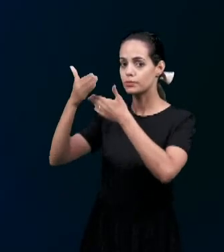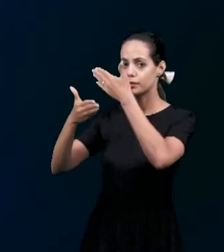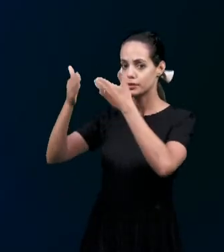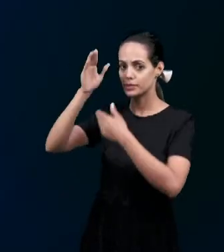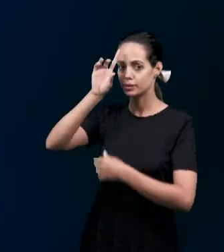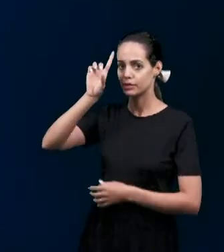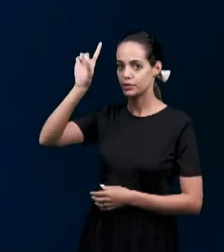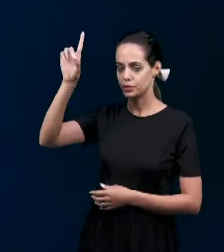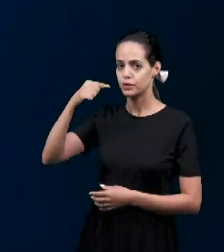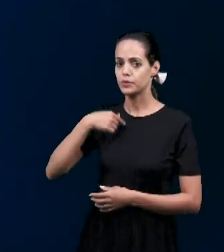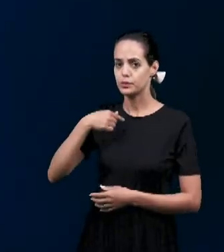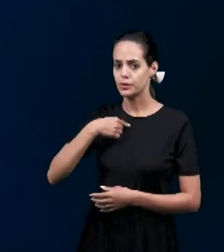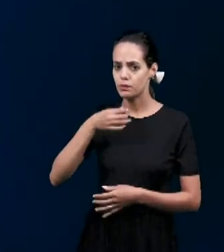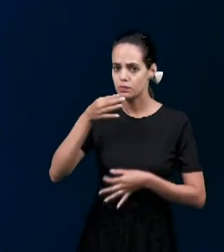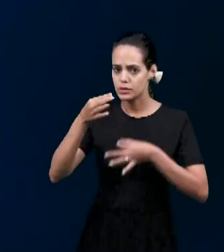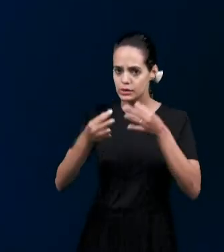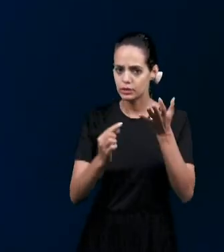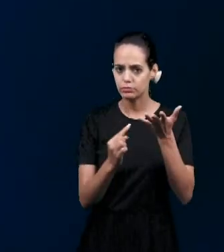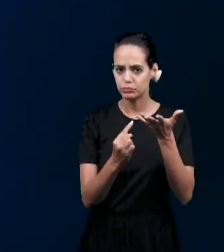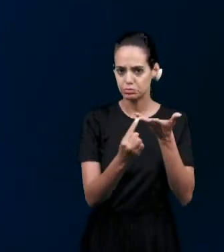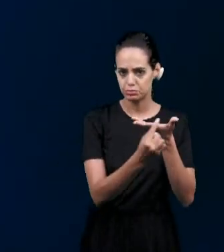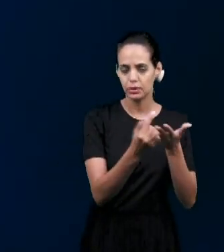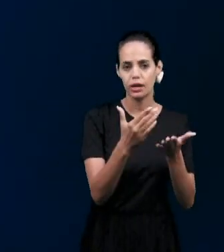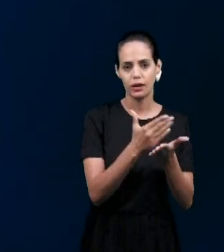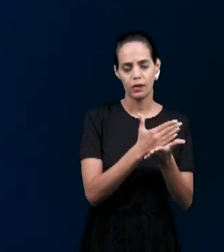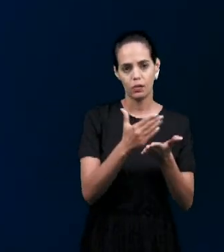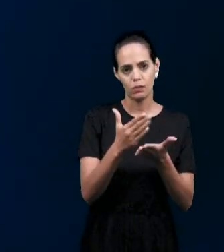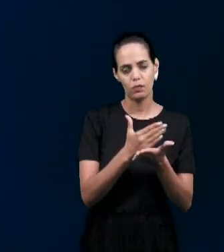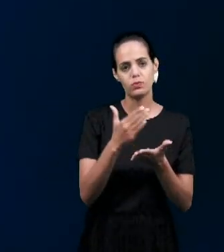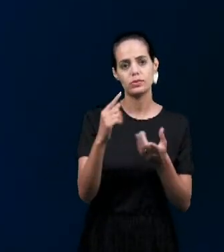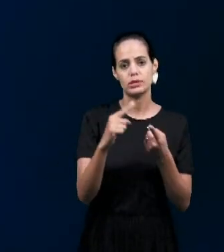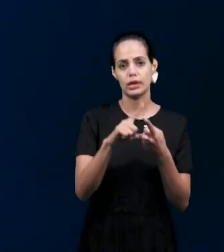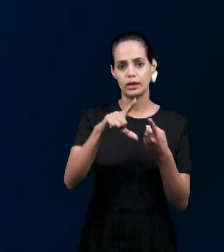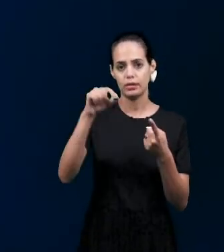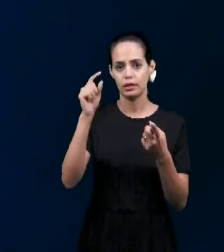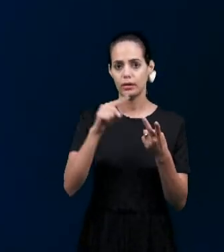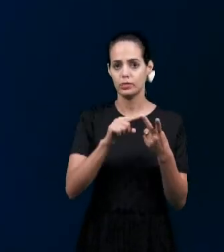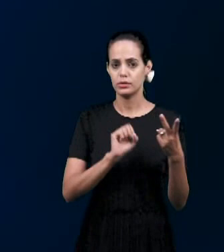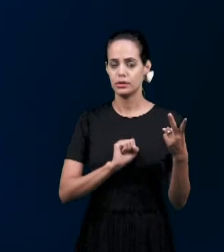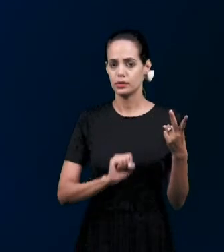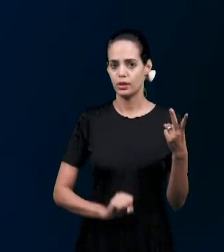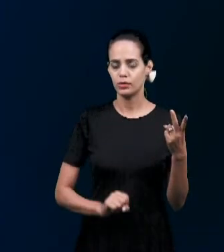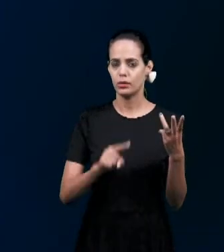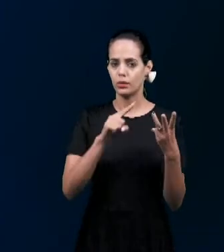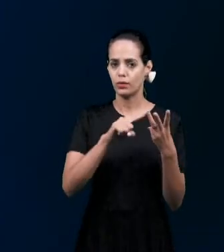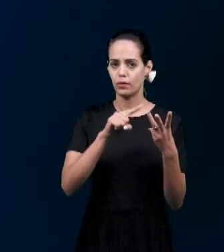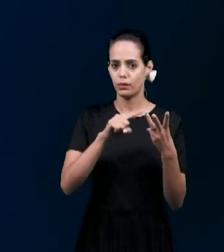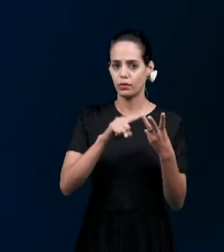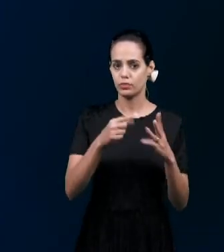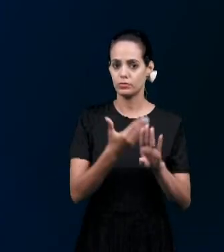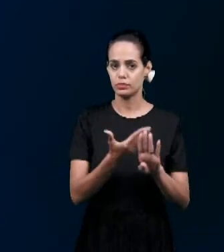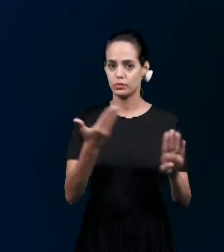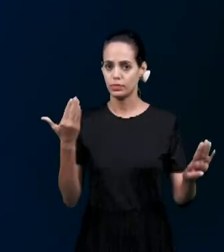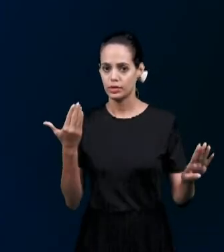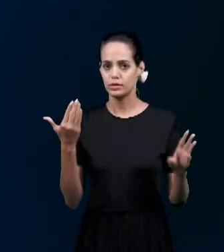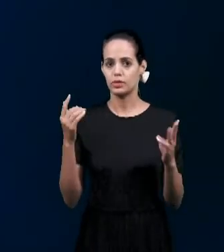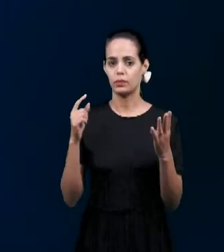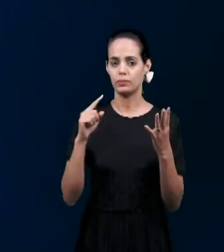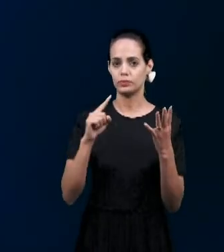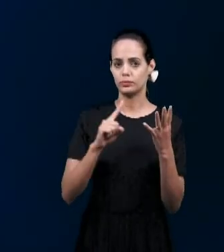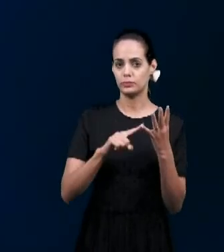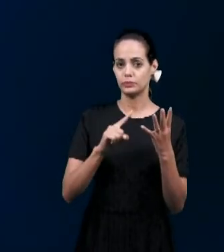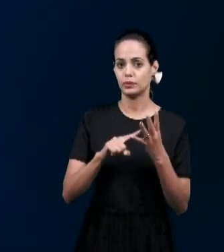citar alguns Como a eleição O sacerdócio A santificação A